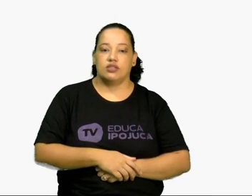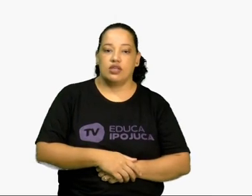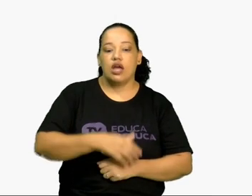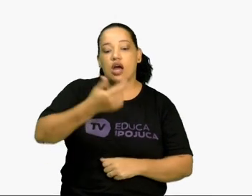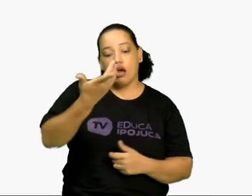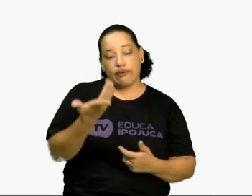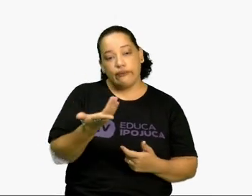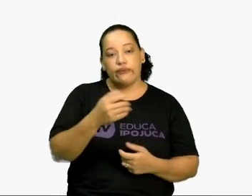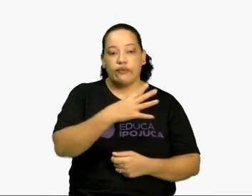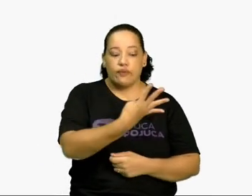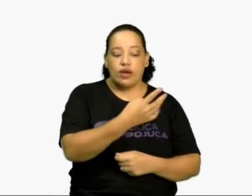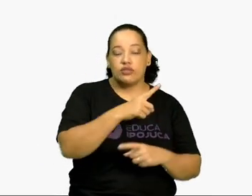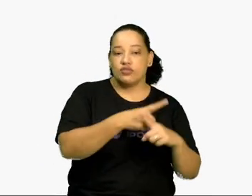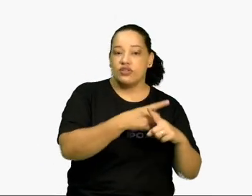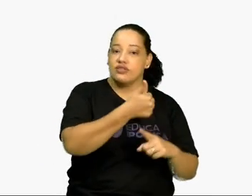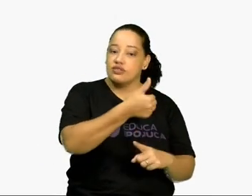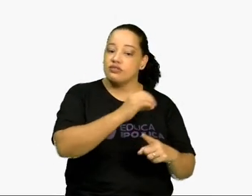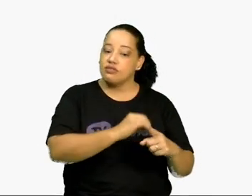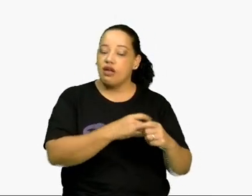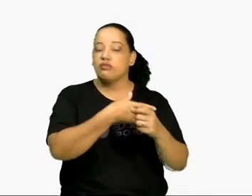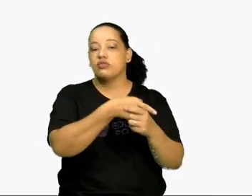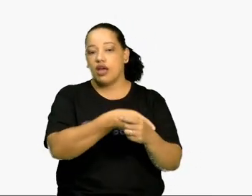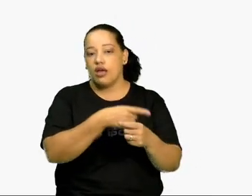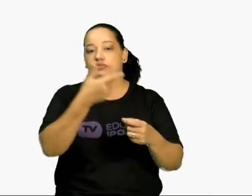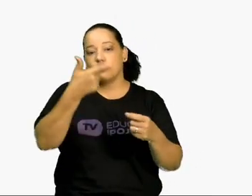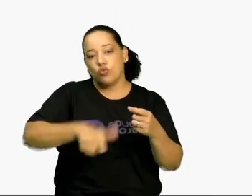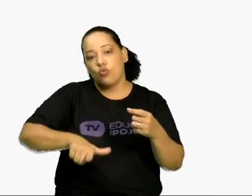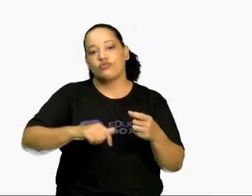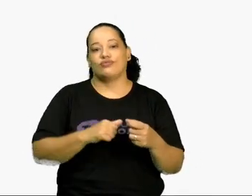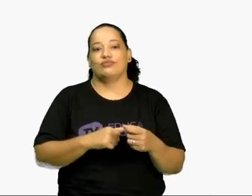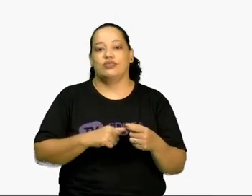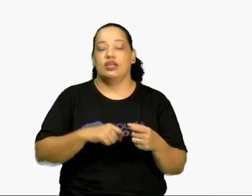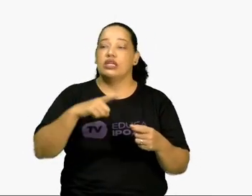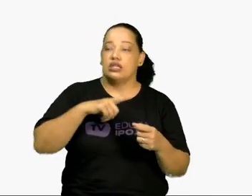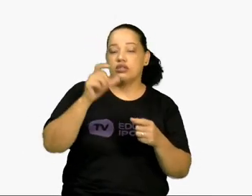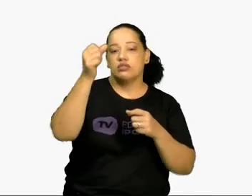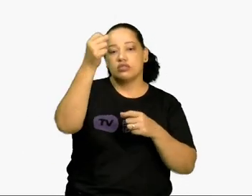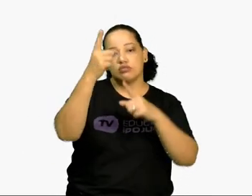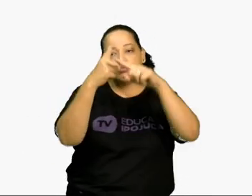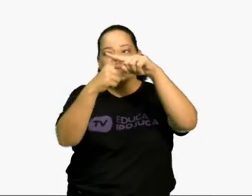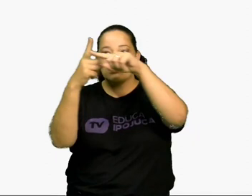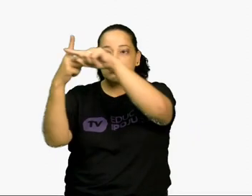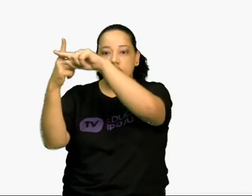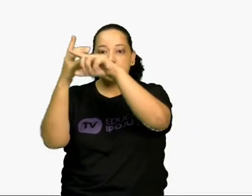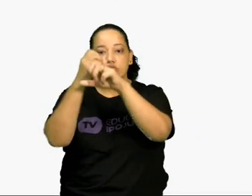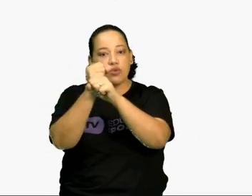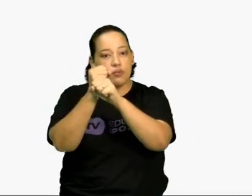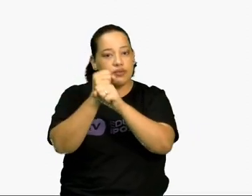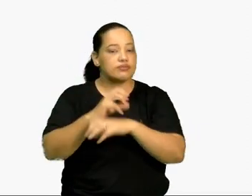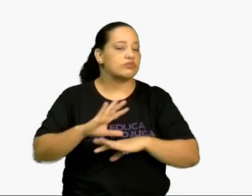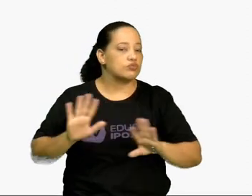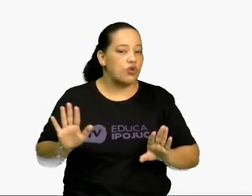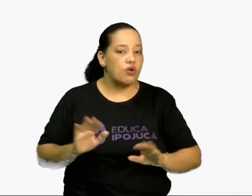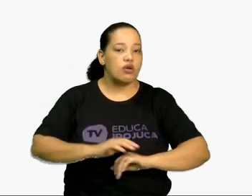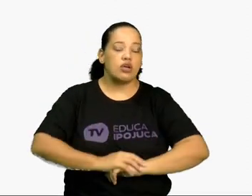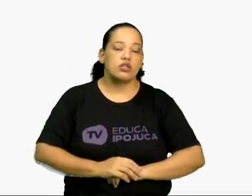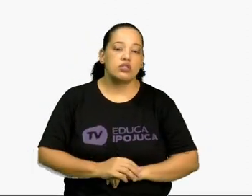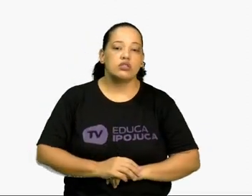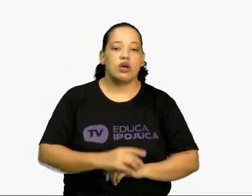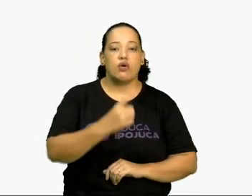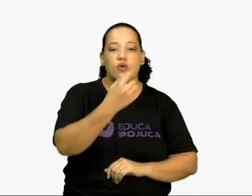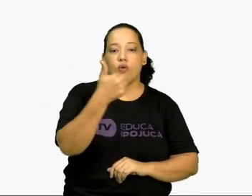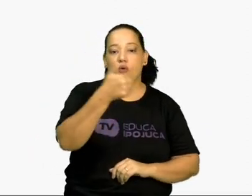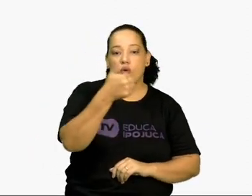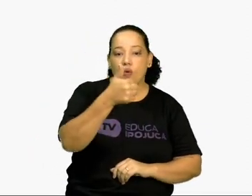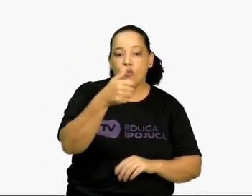base e novamente somam-se os expoentes. Olha aí, 11 mais menos 4. Seu professor